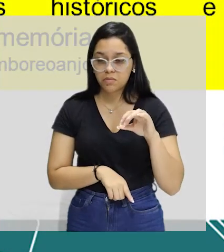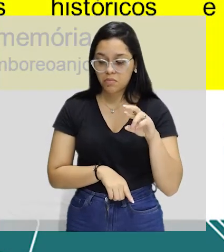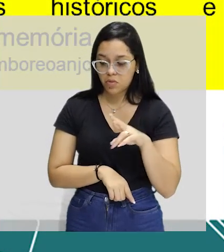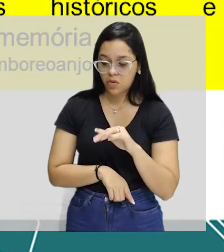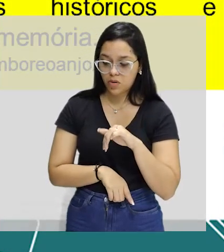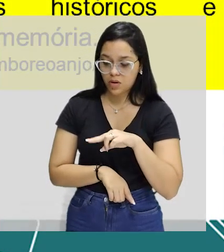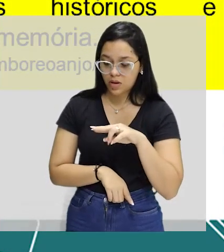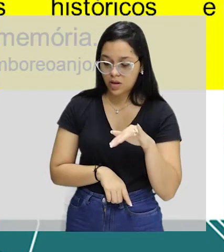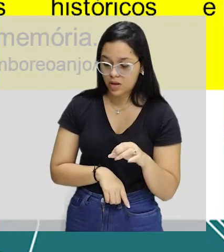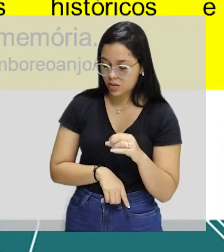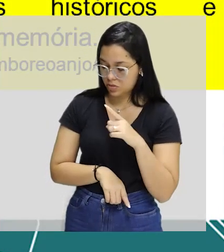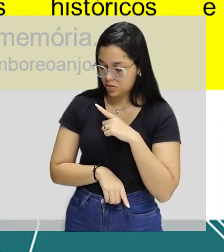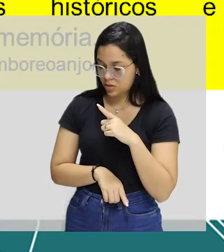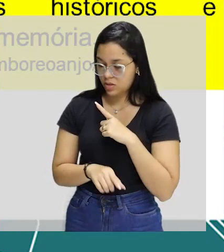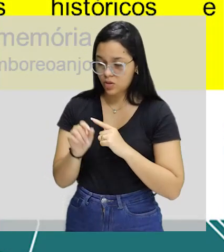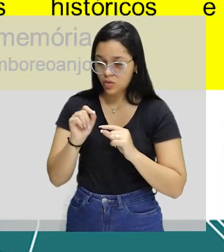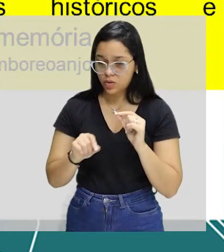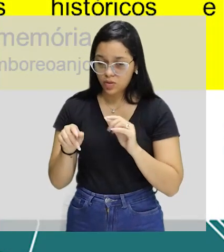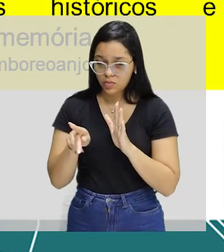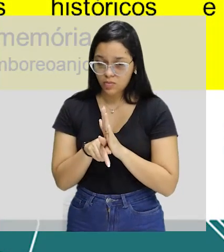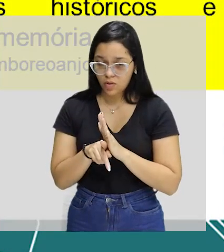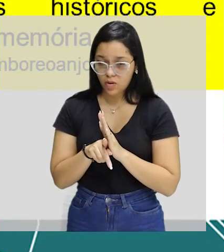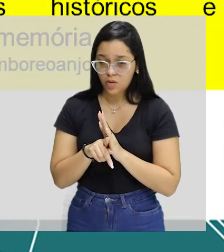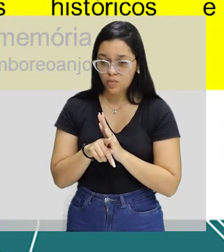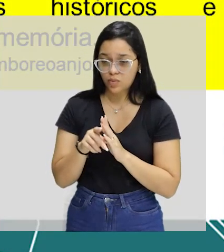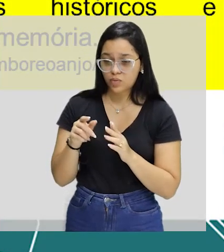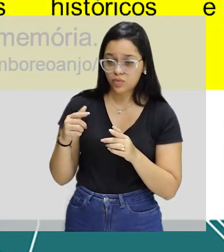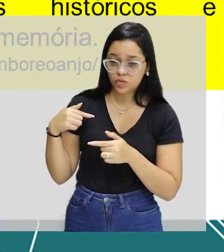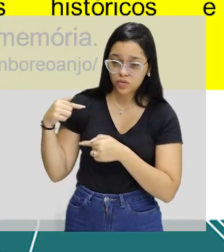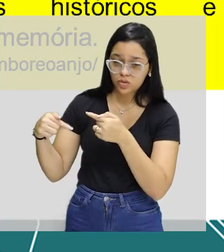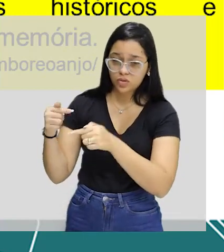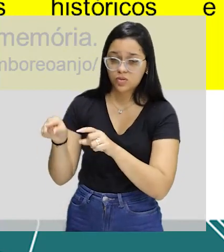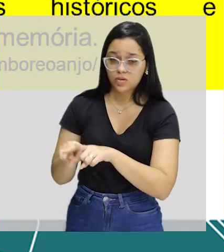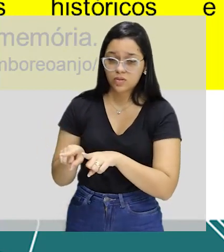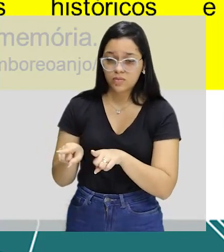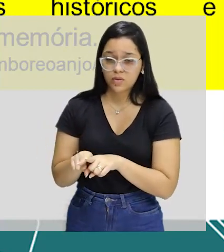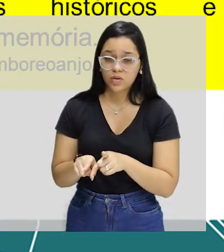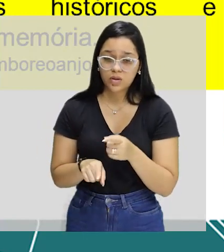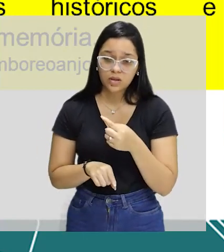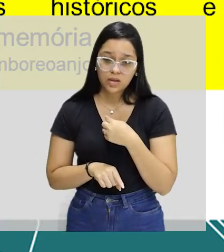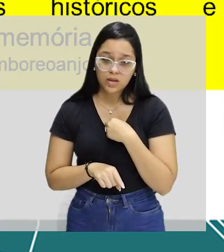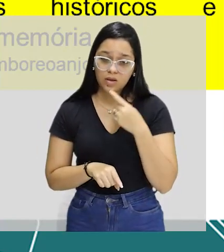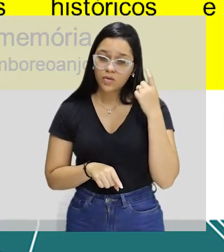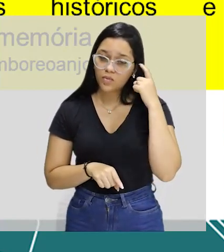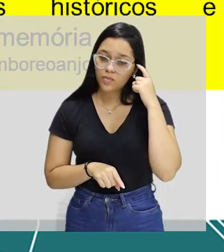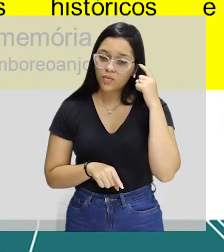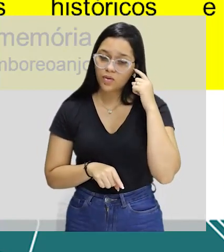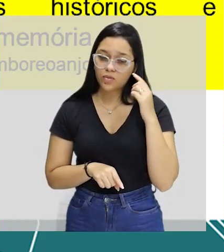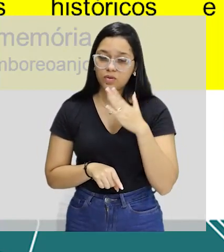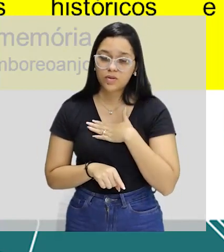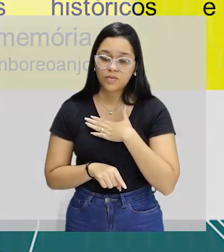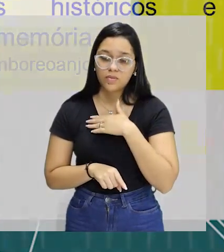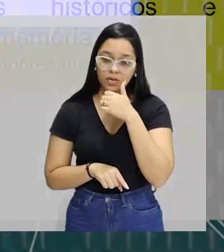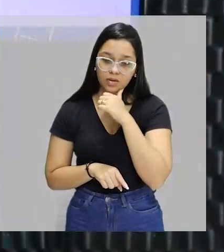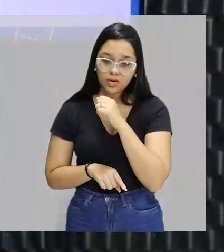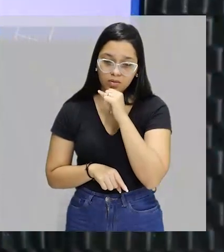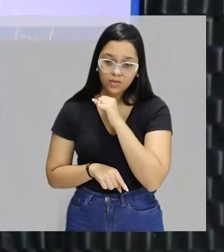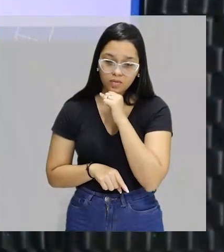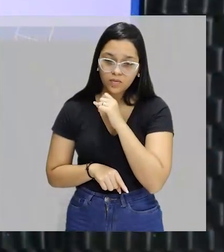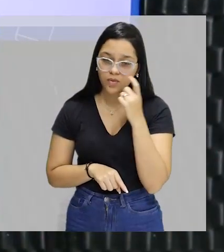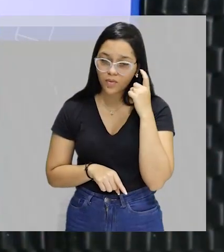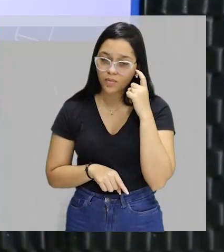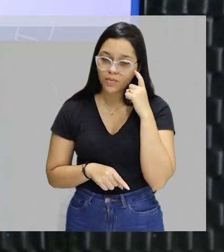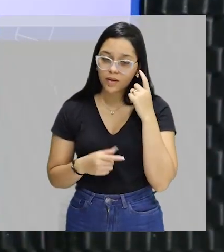faz esse embate do conflito de gerações e ideologias. O que eu penso, o meu pai pensa, o que minha avó pensa, e por aí vai.